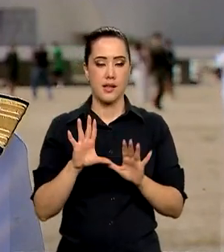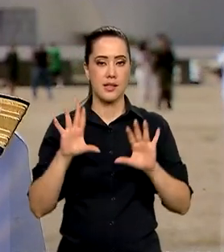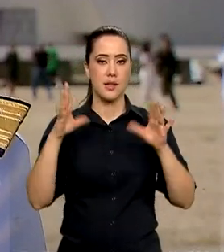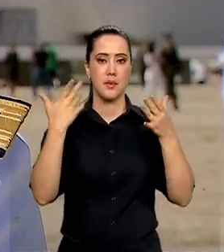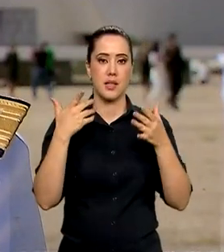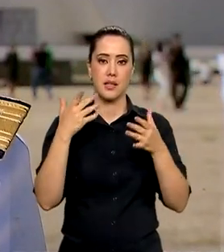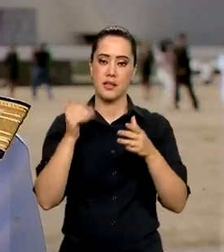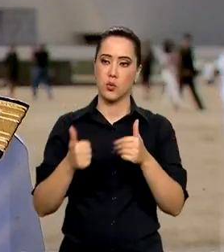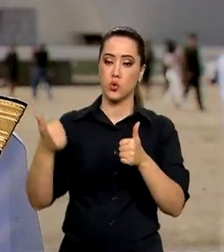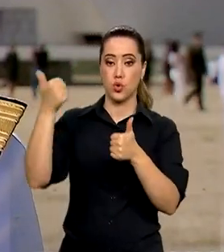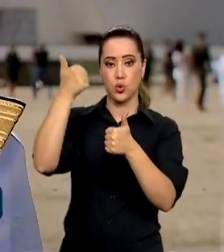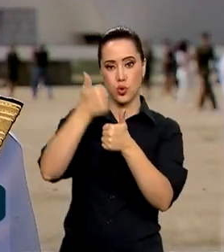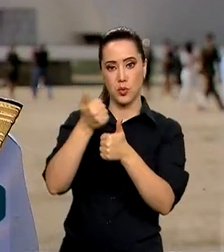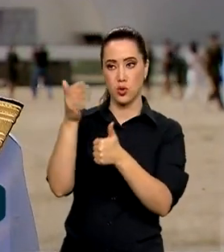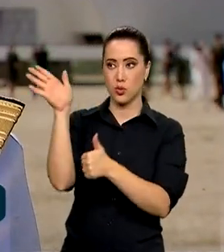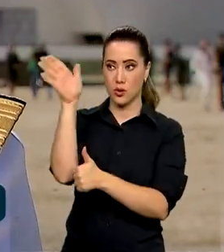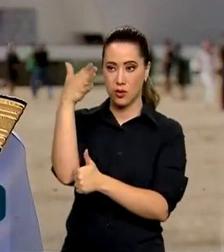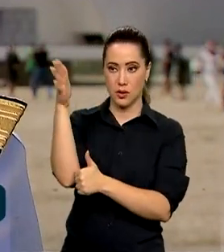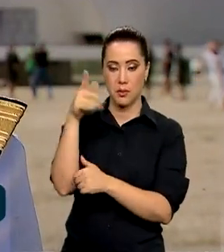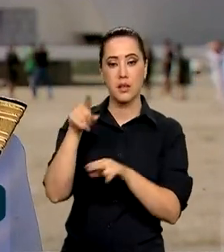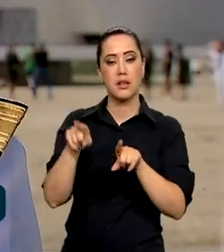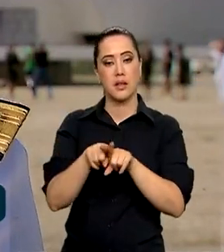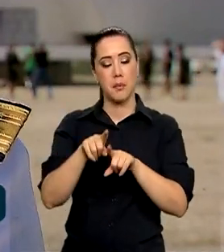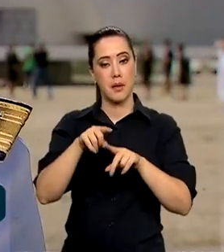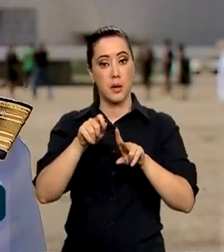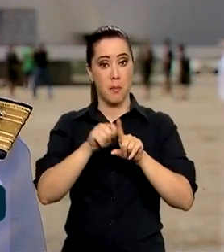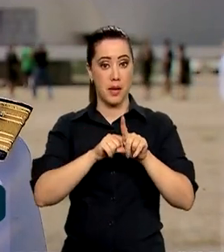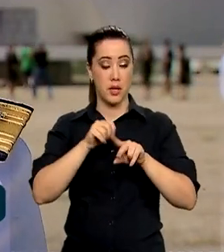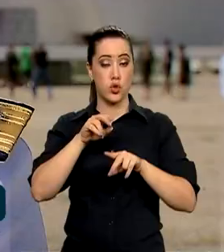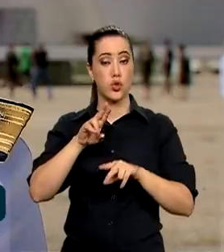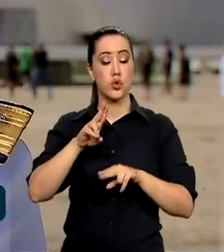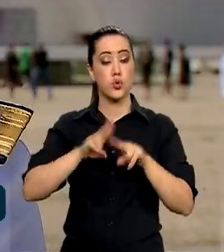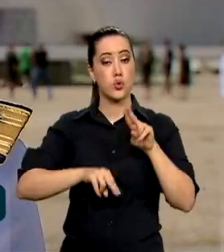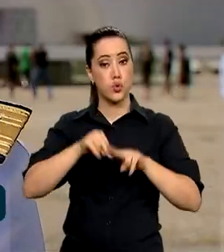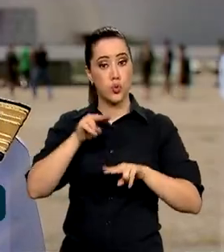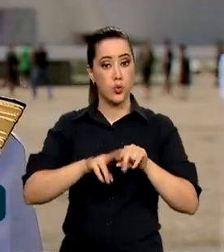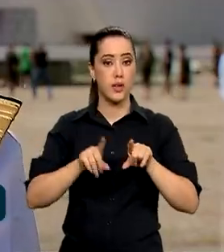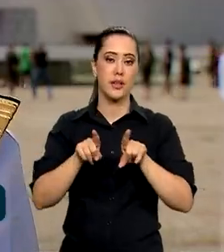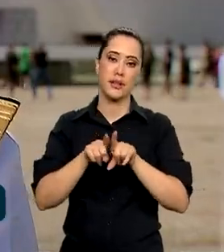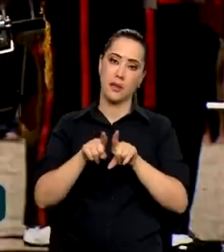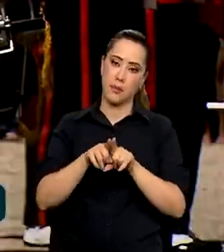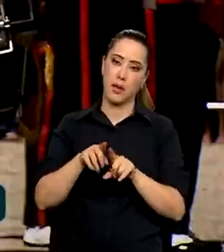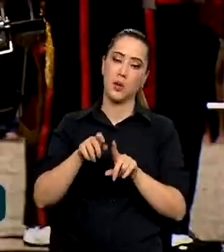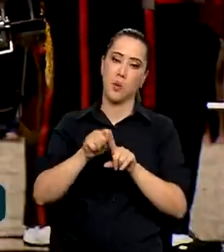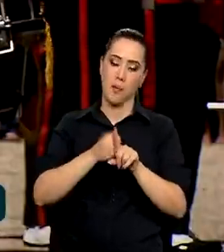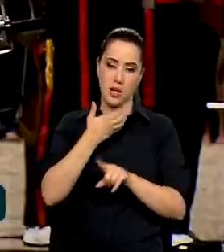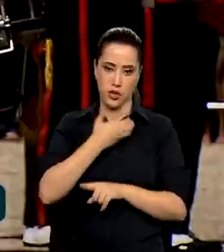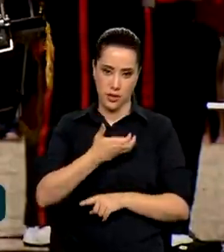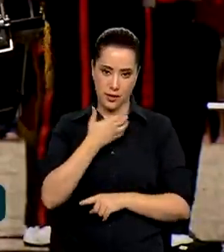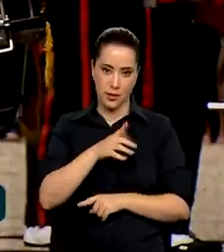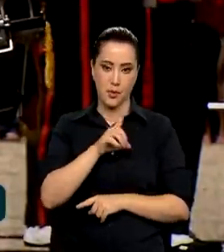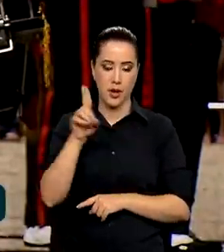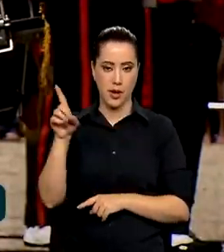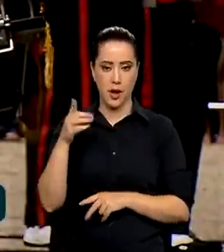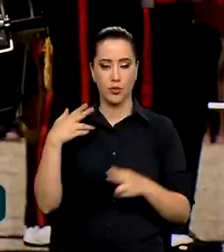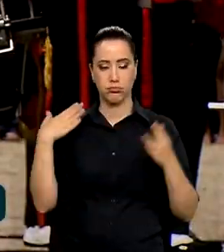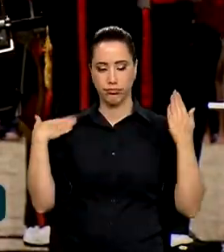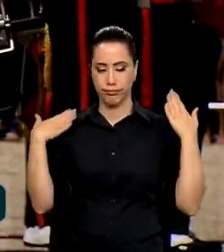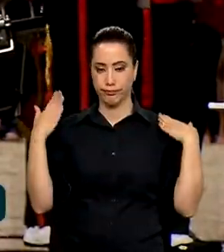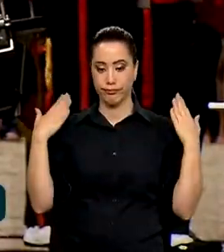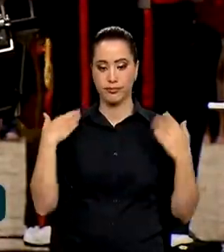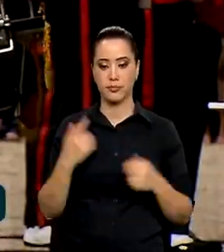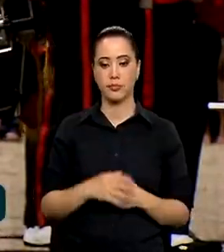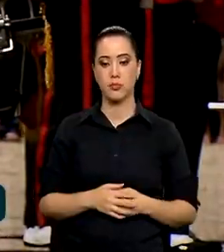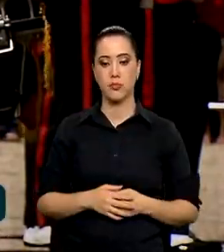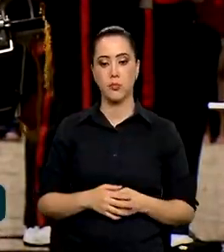Nós também fazemos a cerimônia aqui em junho, que é o dia da Marinha, e fazemos em dezembro, que é o dia do marinheiro. A banda marcial do Corpo de